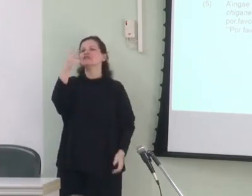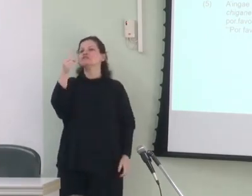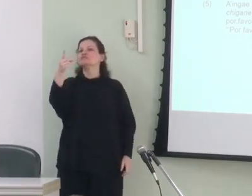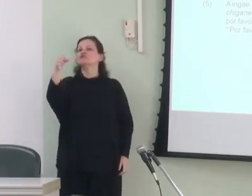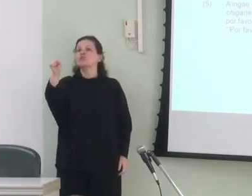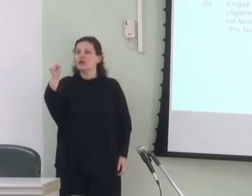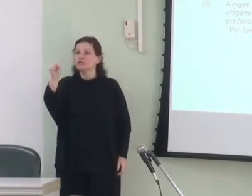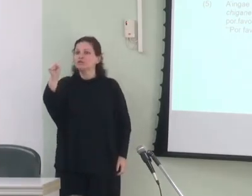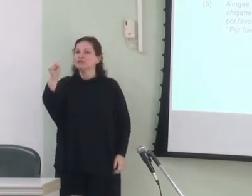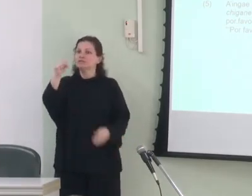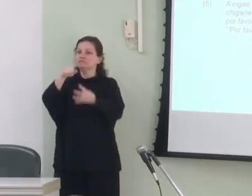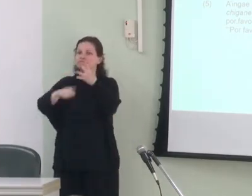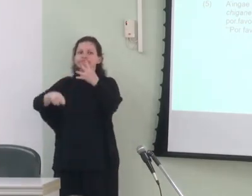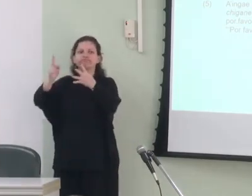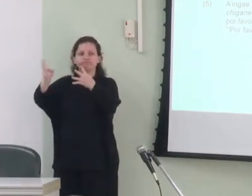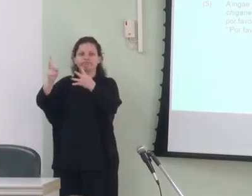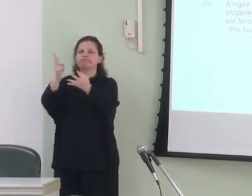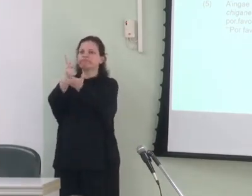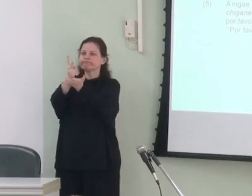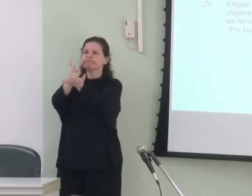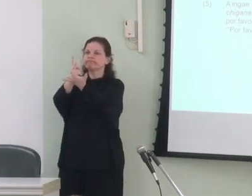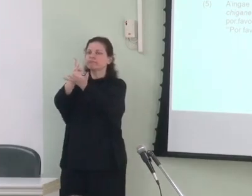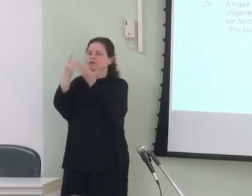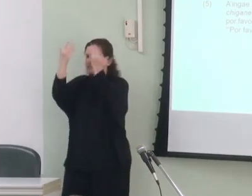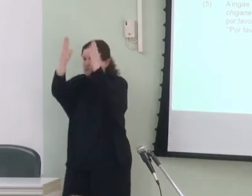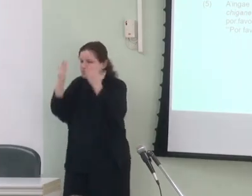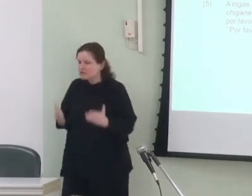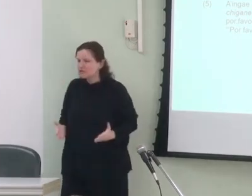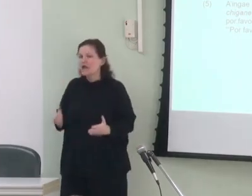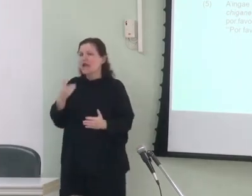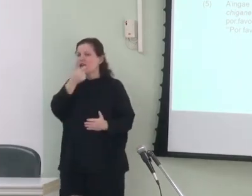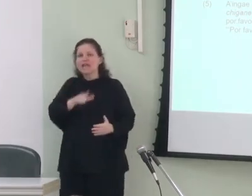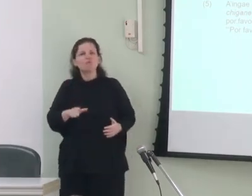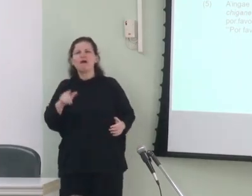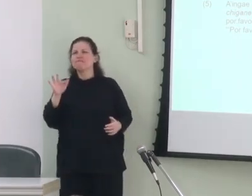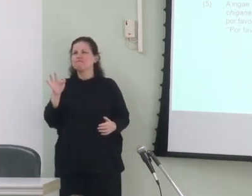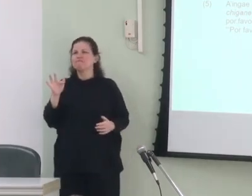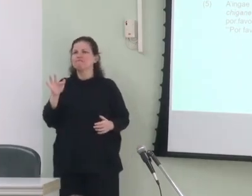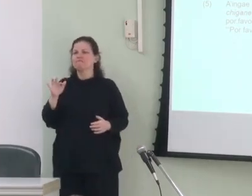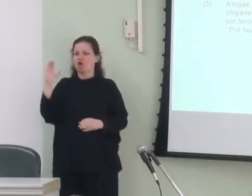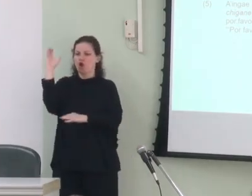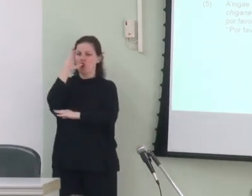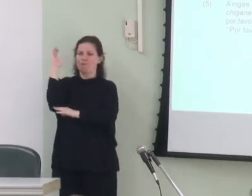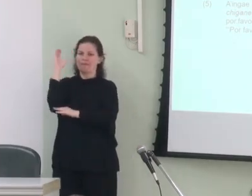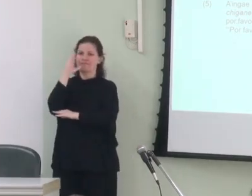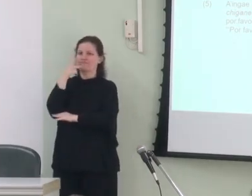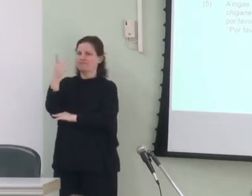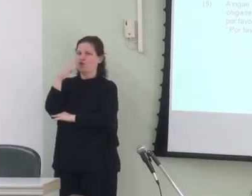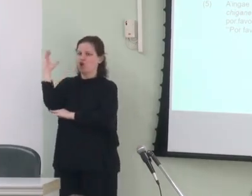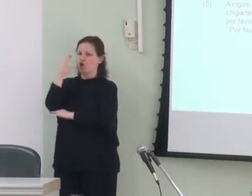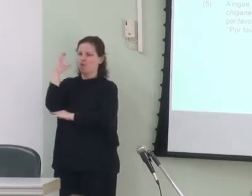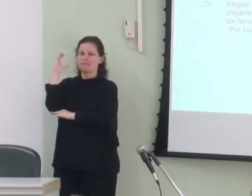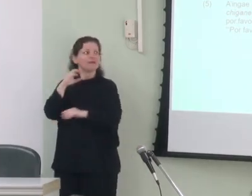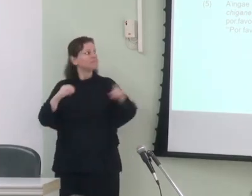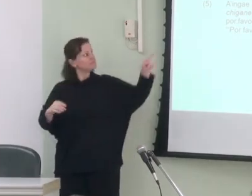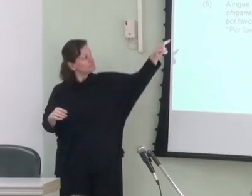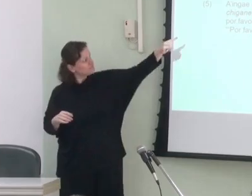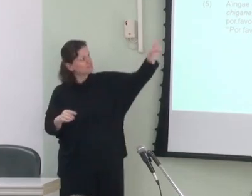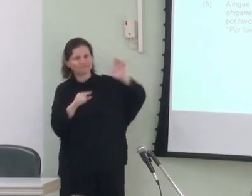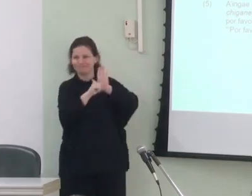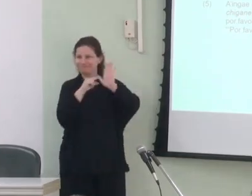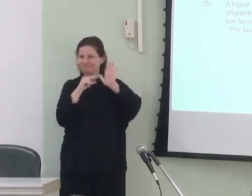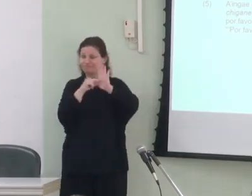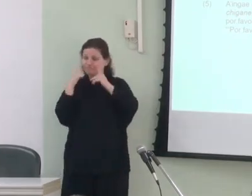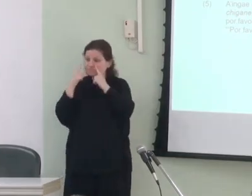quando a partir da análise da língua cofã falada na Colômbia Rengeveld e Fischer identificaram